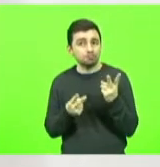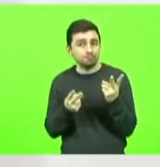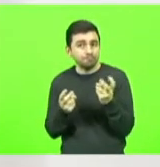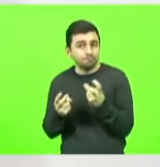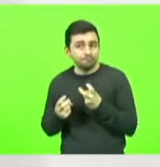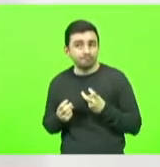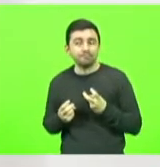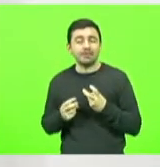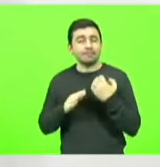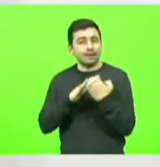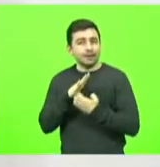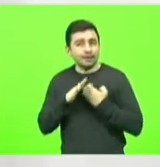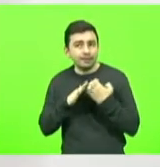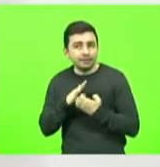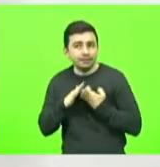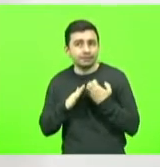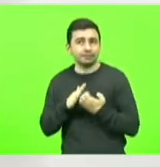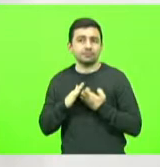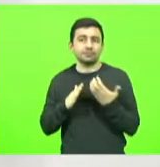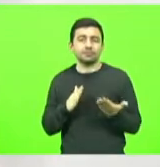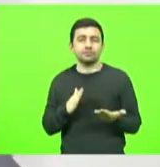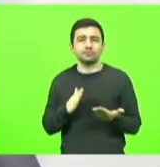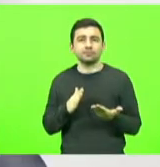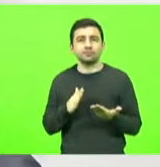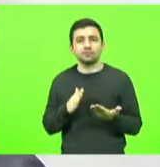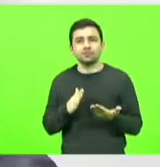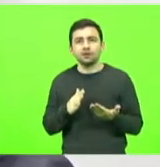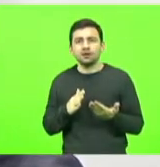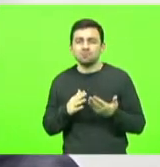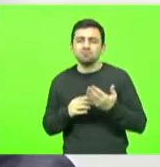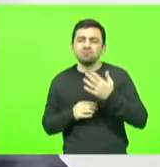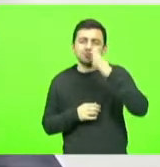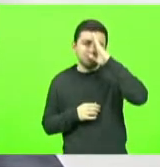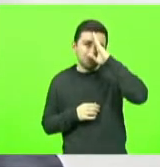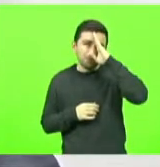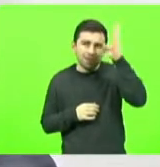empresas, principalmente no sul do Brasil,